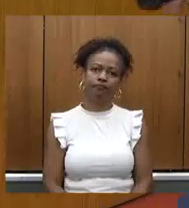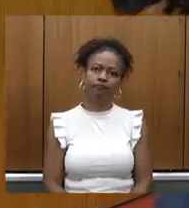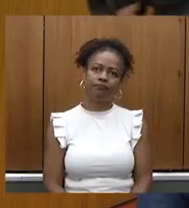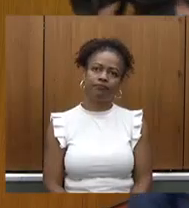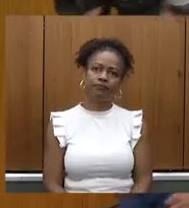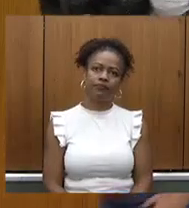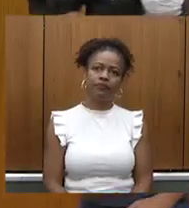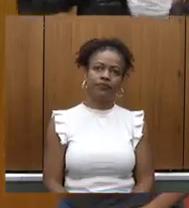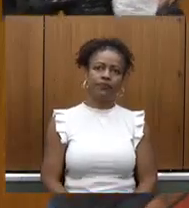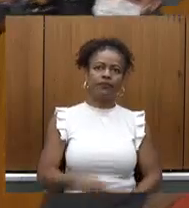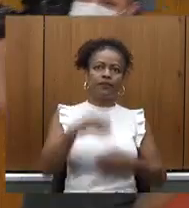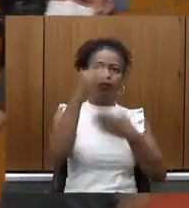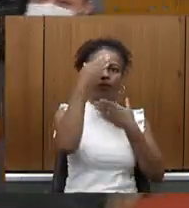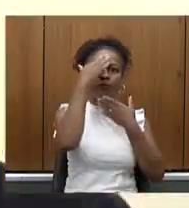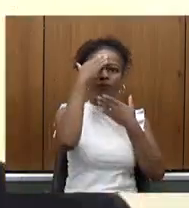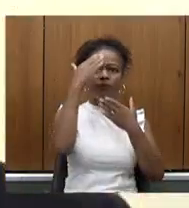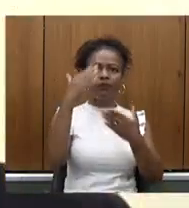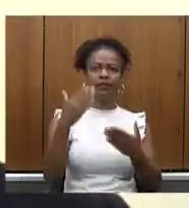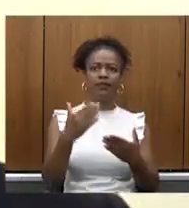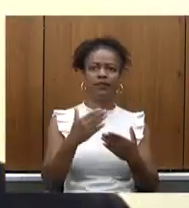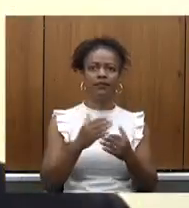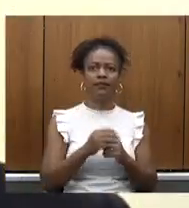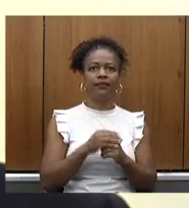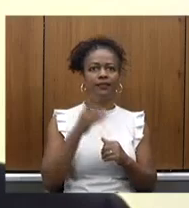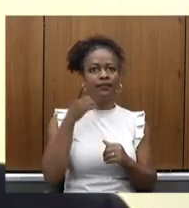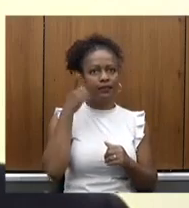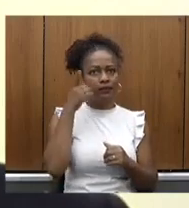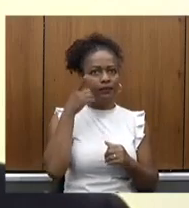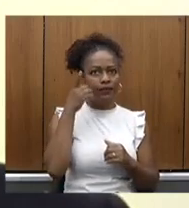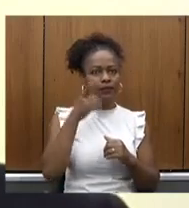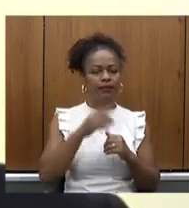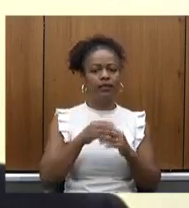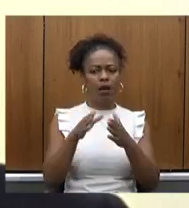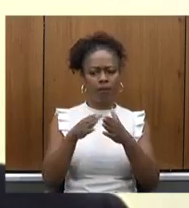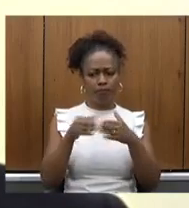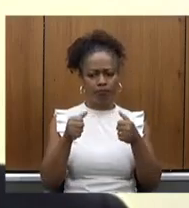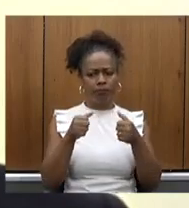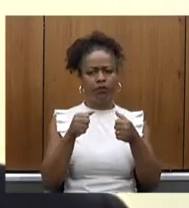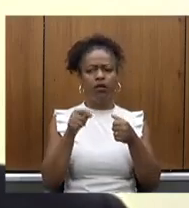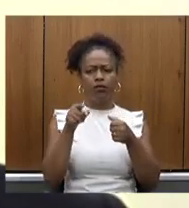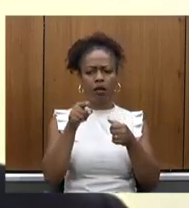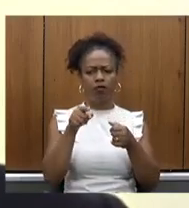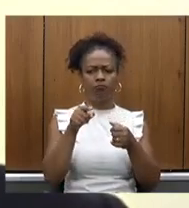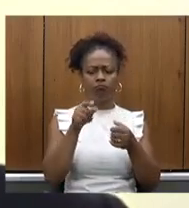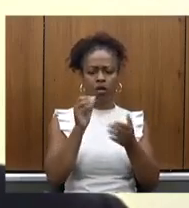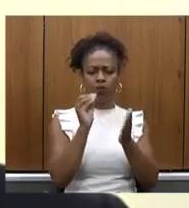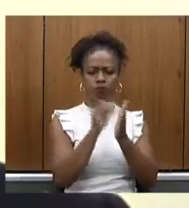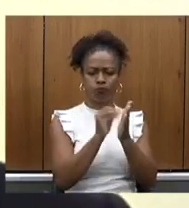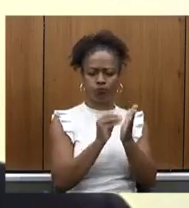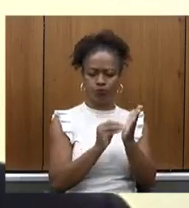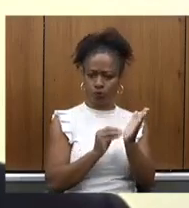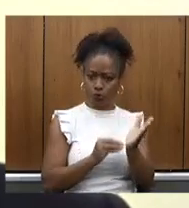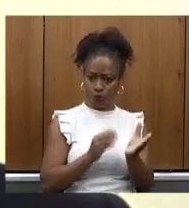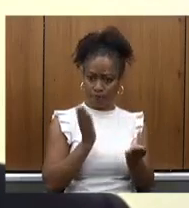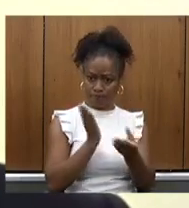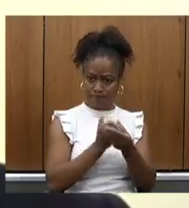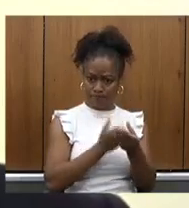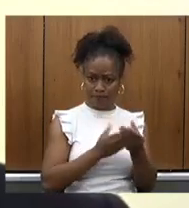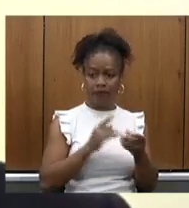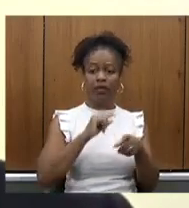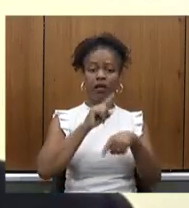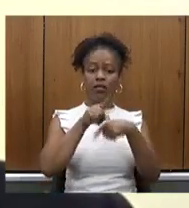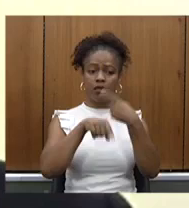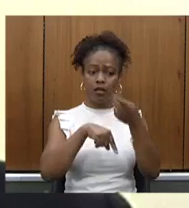obrigado deputada peço que que a senhora formalize em requerimento para que possamos colocar em votação